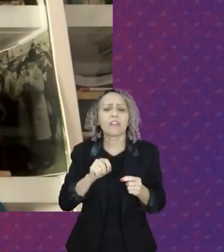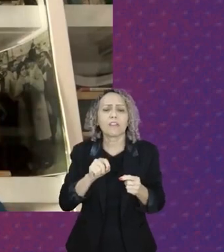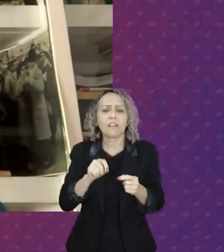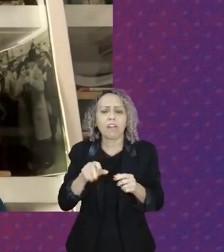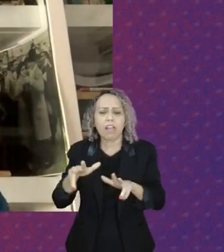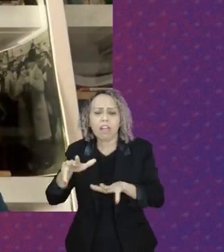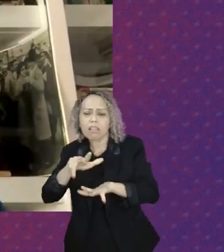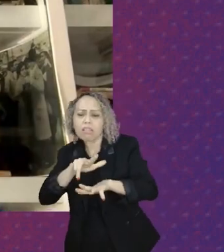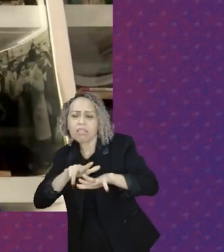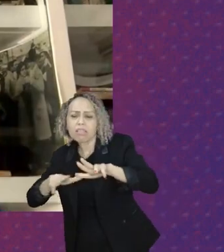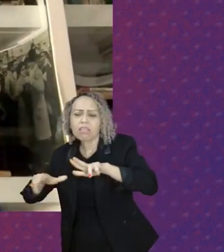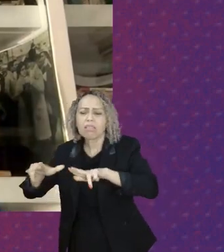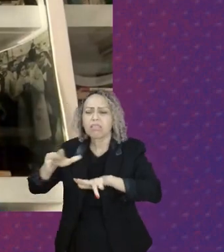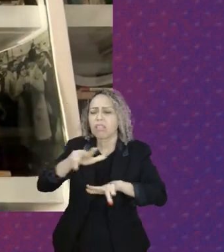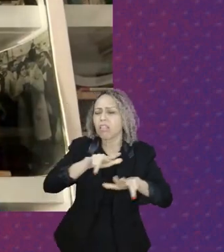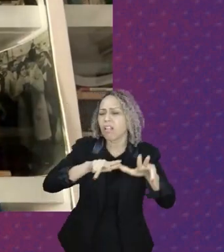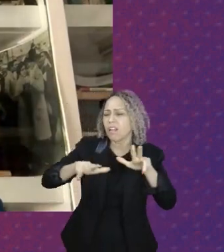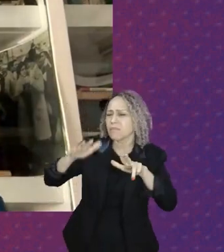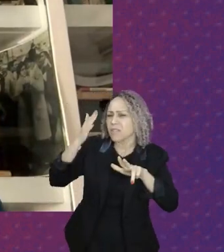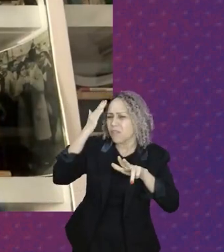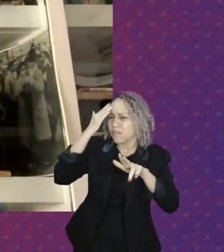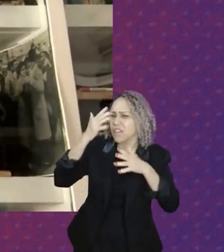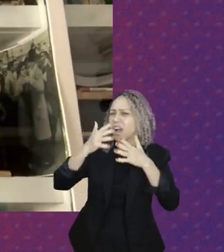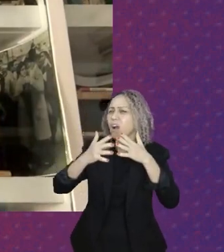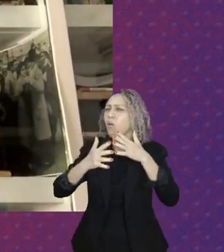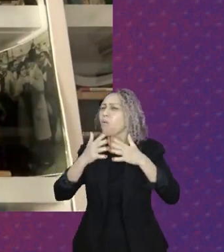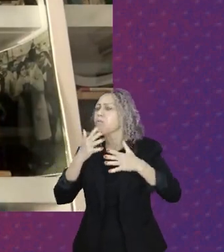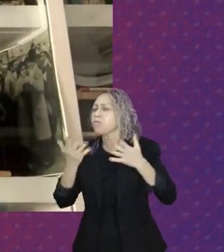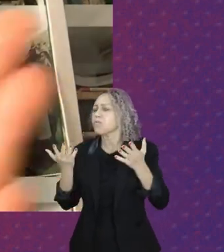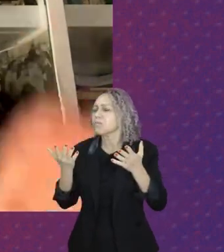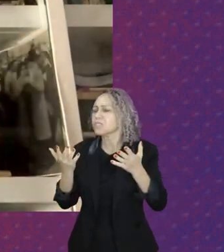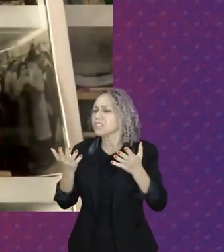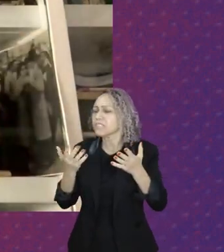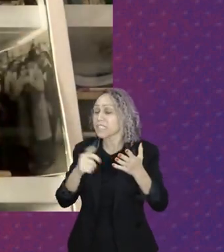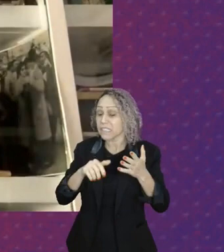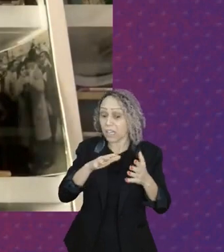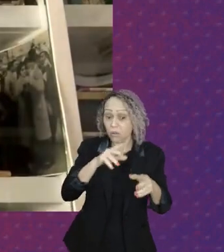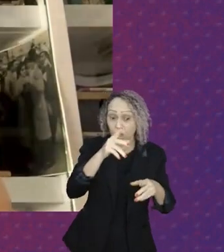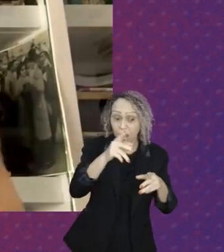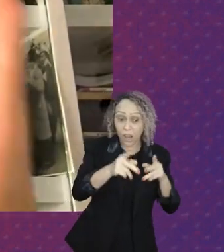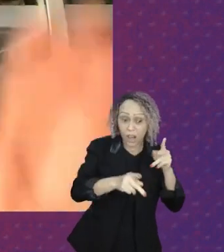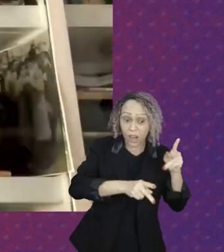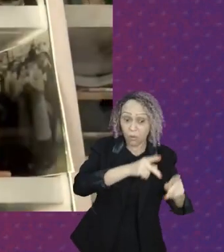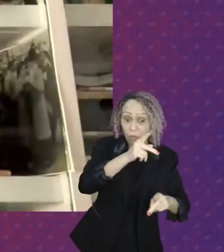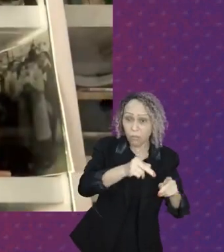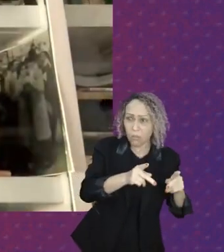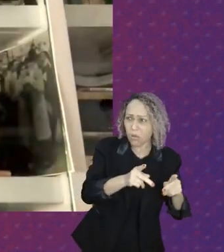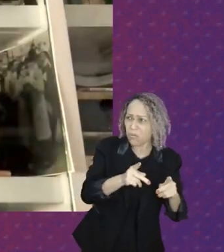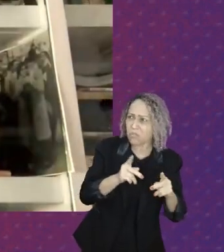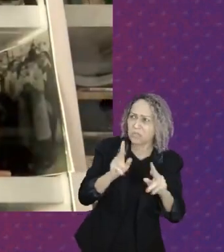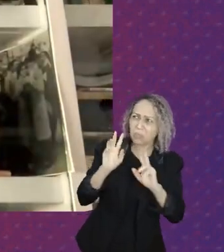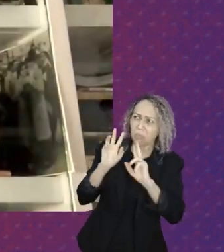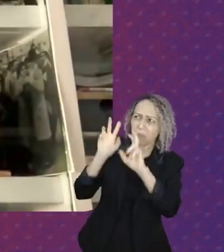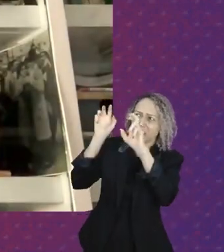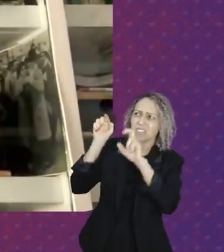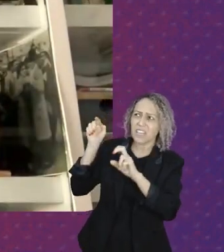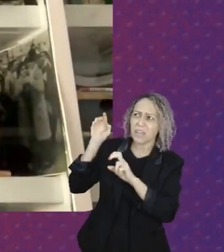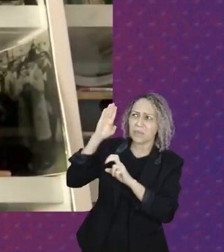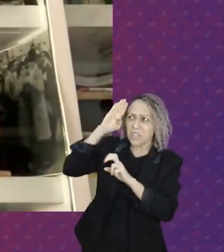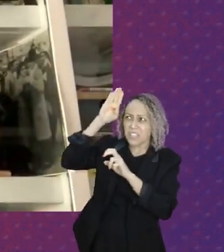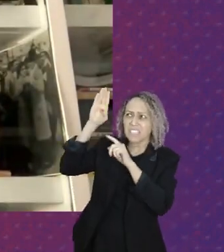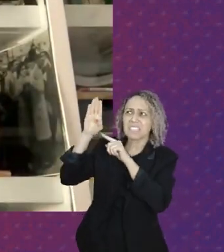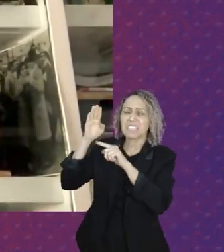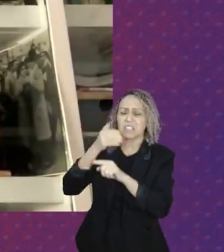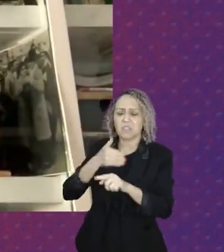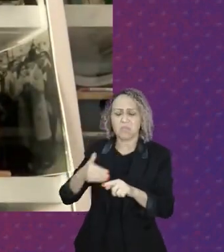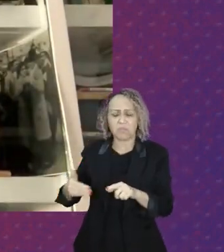as pessoas percebam que este governo que nós temos no Brasil hoje, desde o